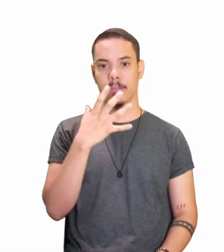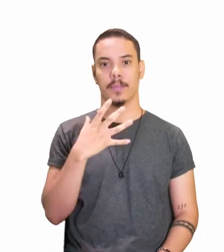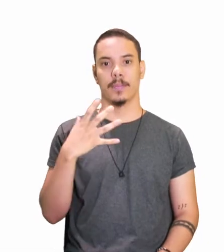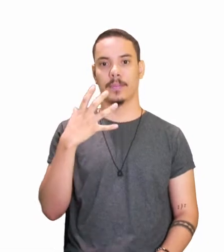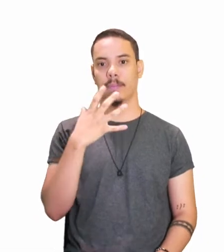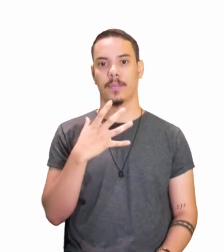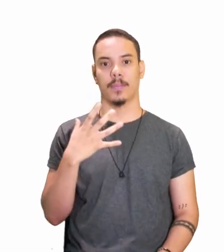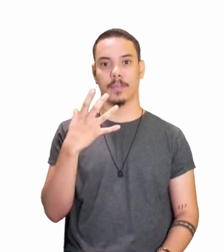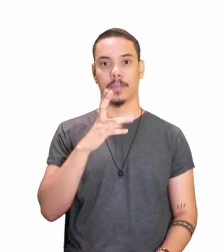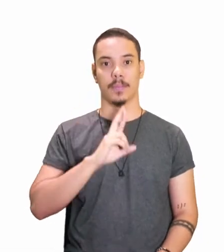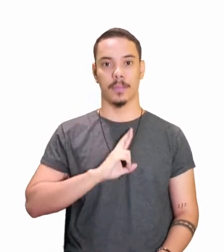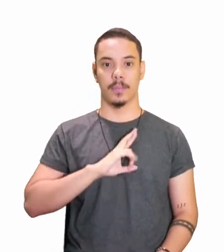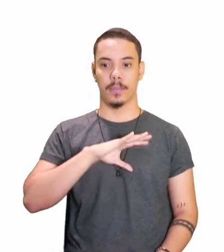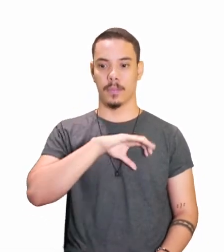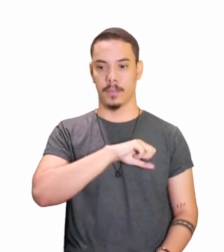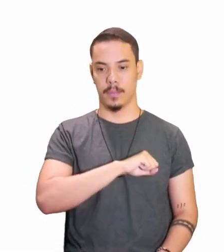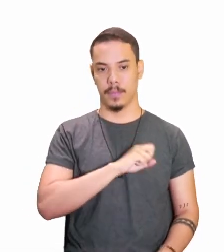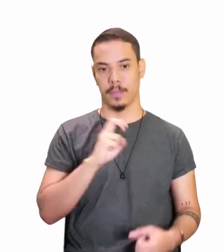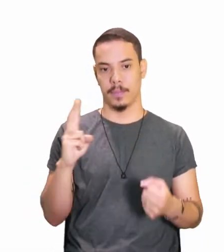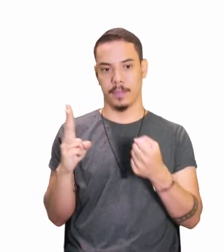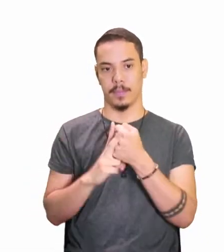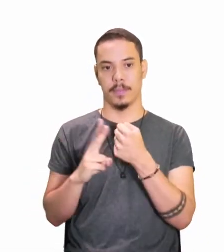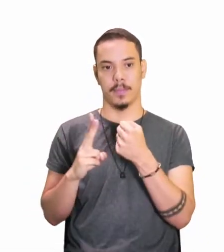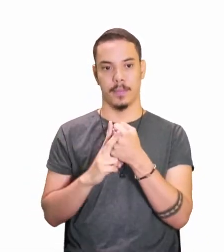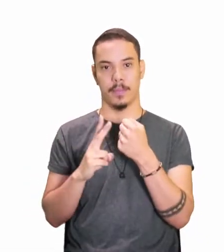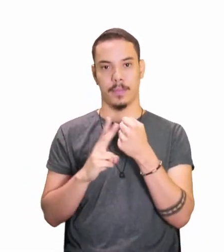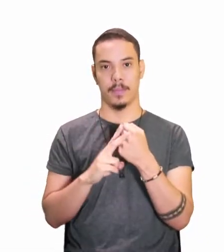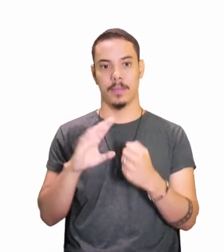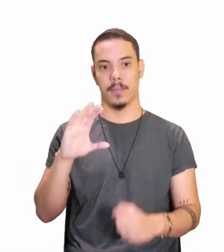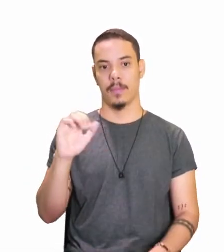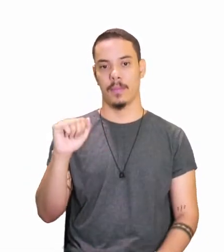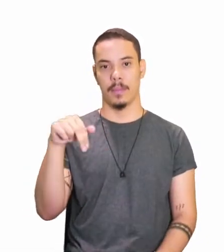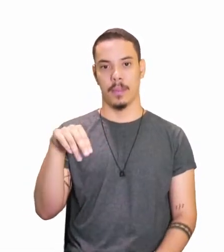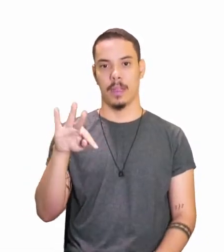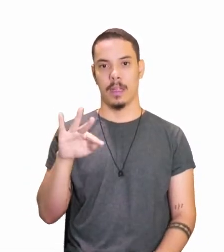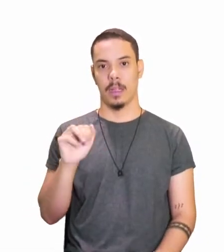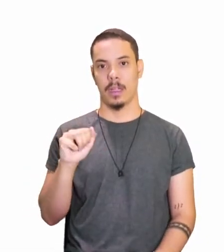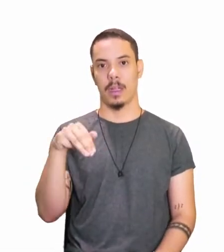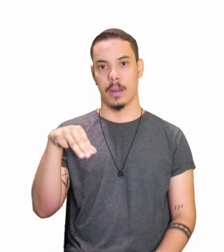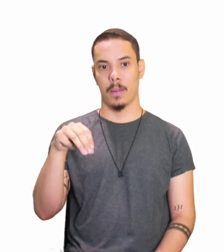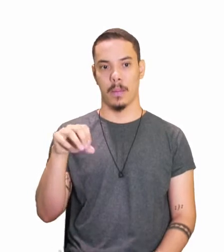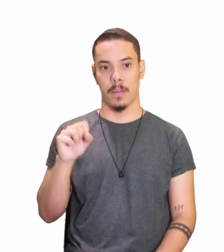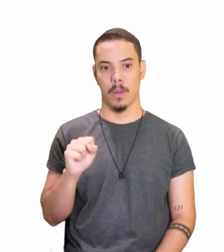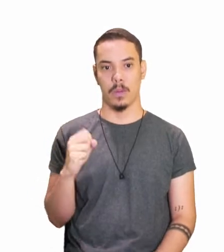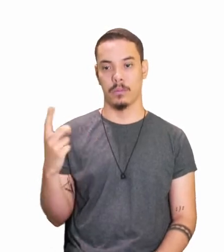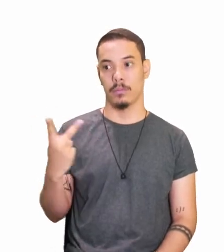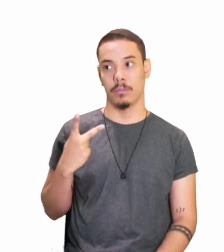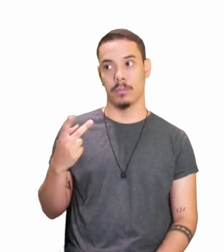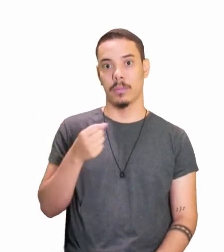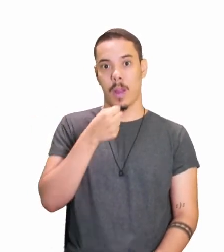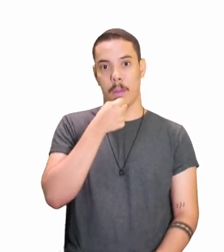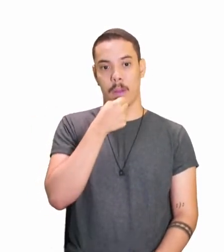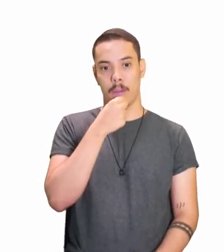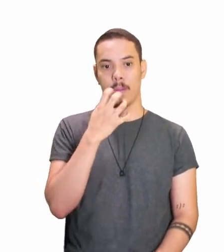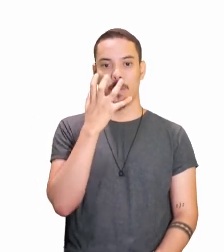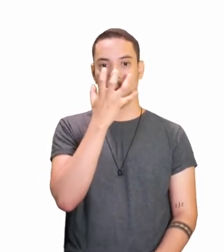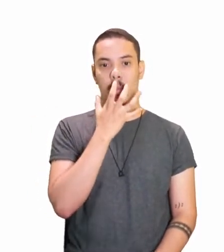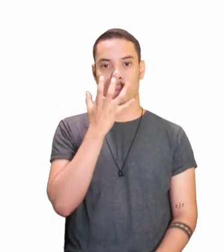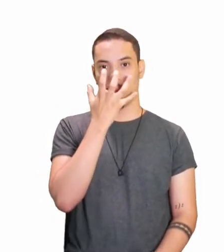Cadê o verbo, amadinha? Está bem aqui, cantamos. Está certo? dizendo uma